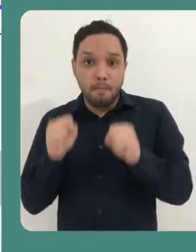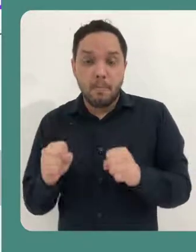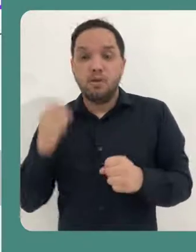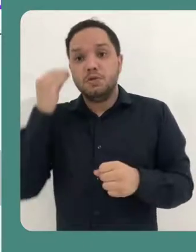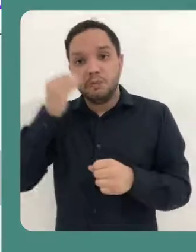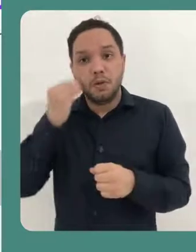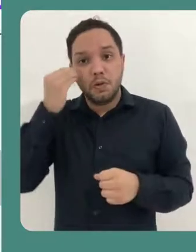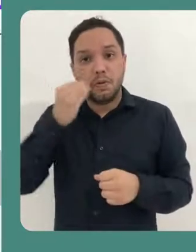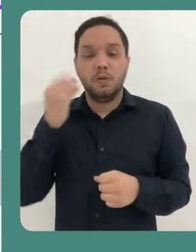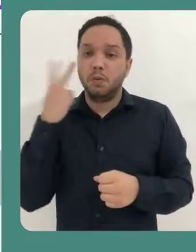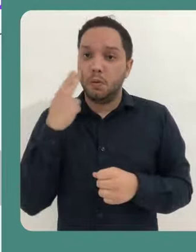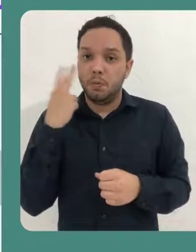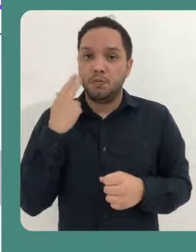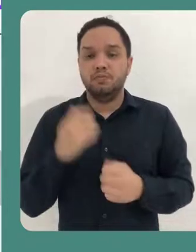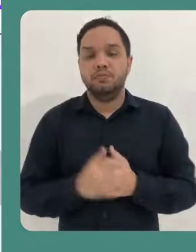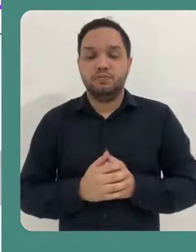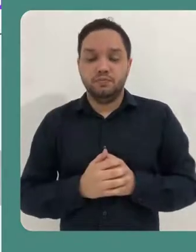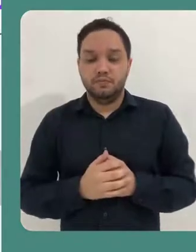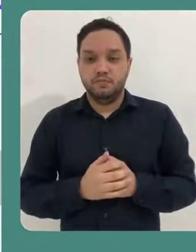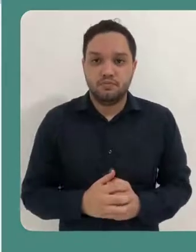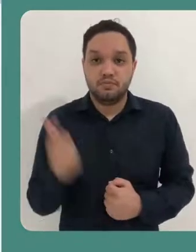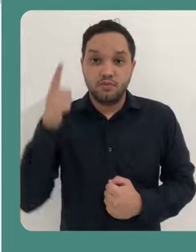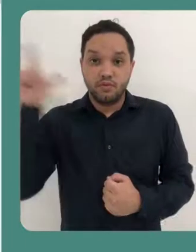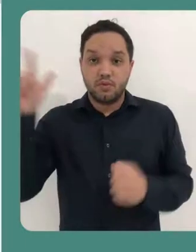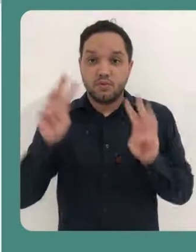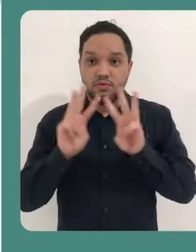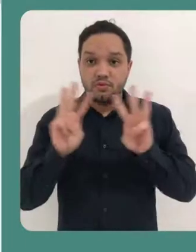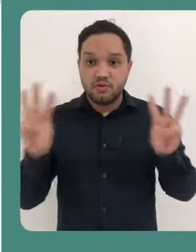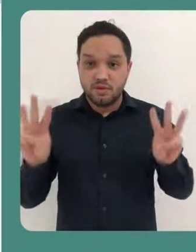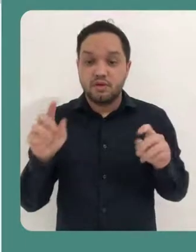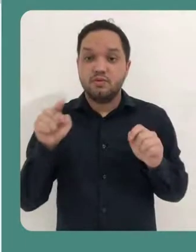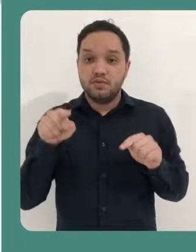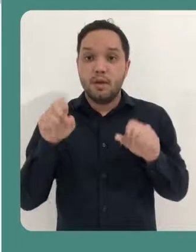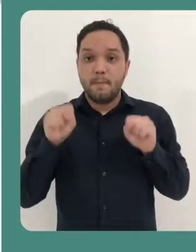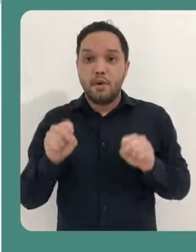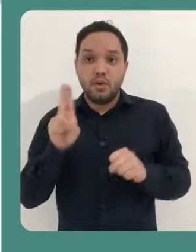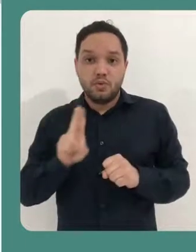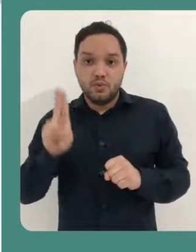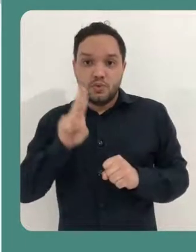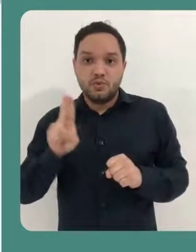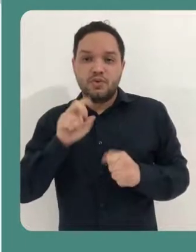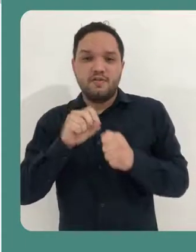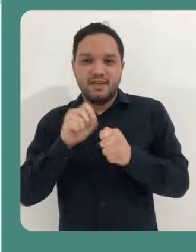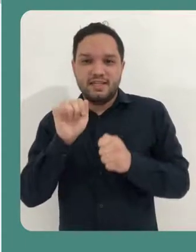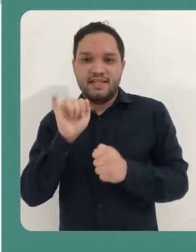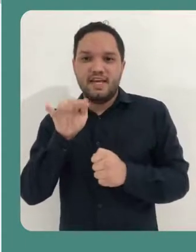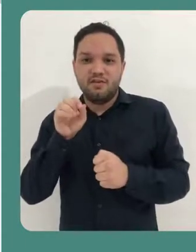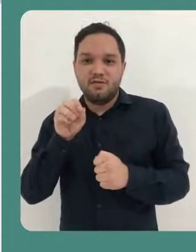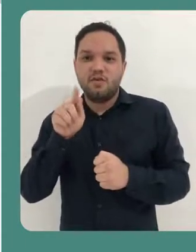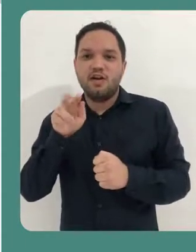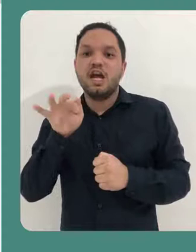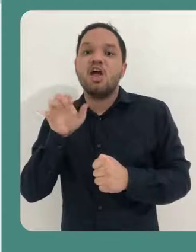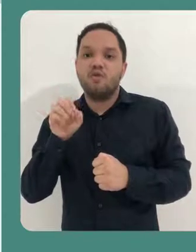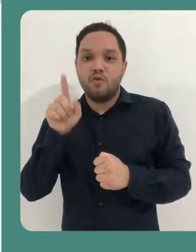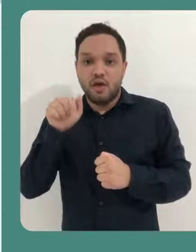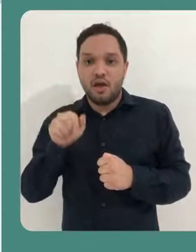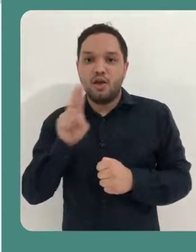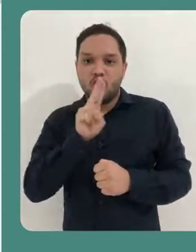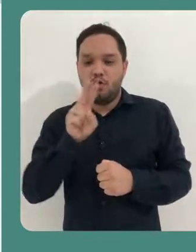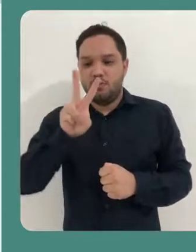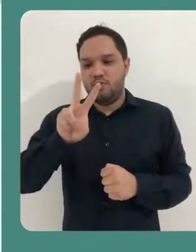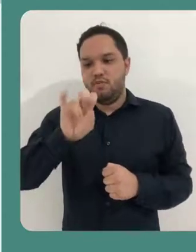é só deletar. Então vale a tentativa. Uma outra plataforma que pode ser utilizada para gerar